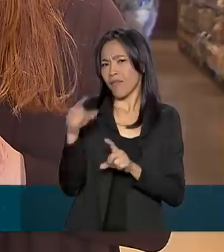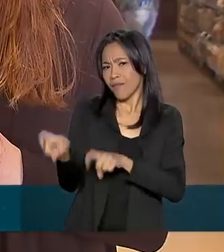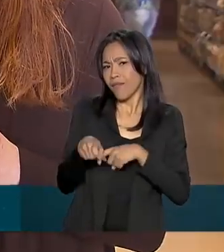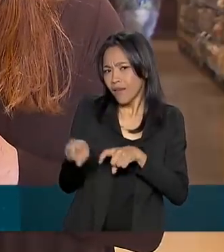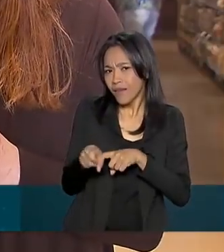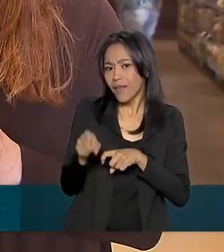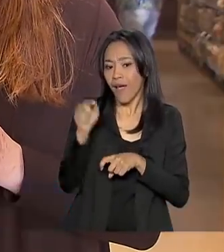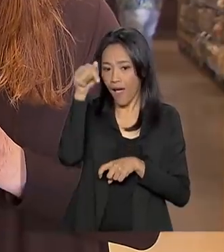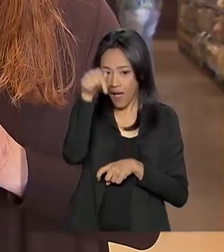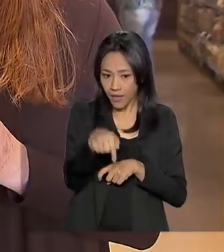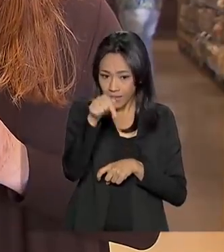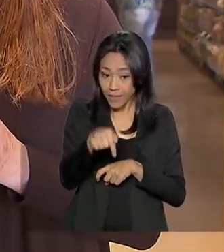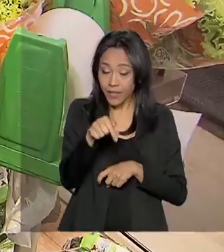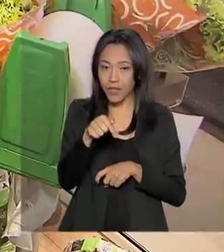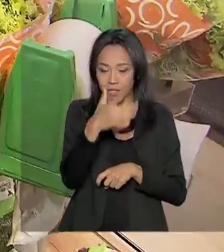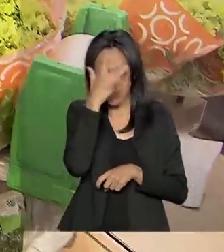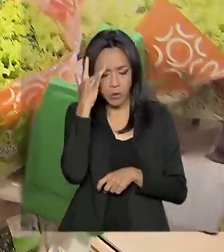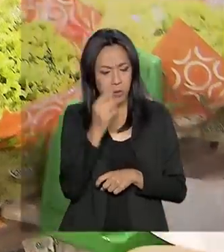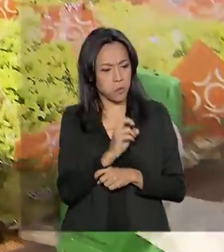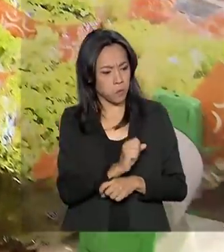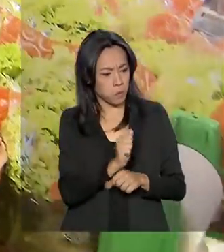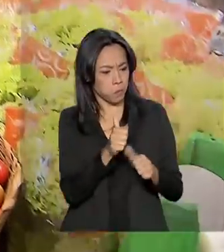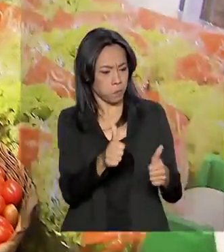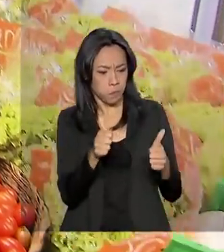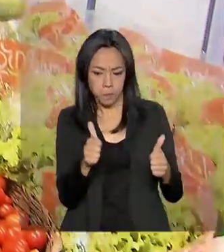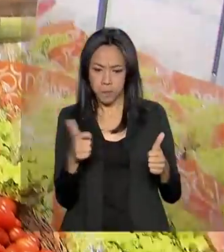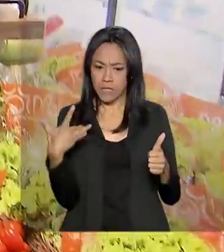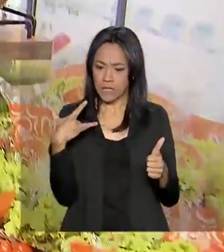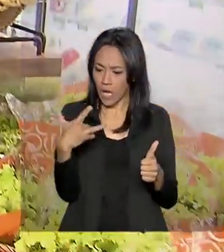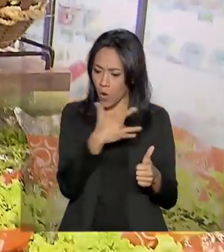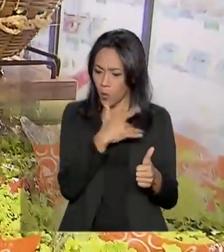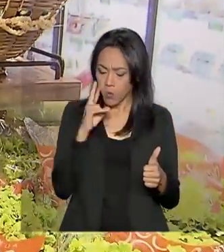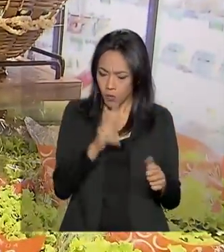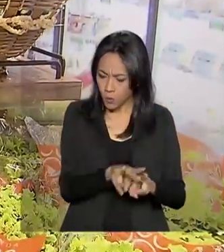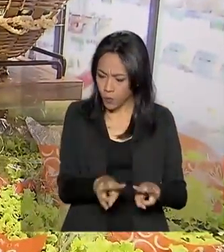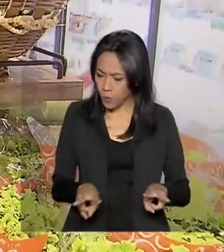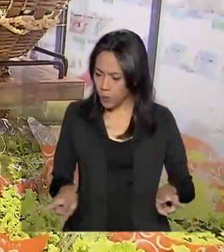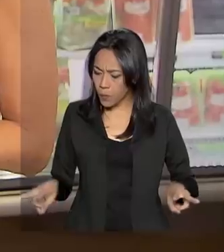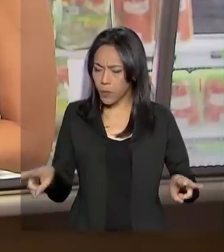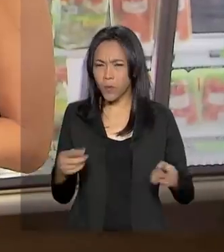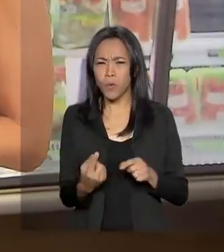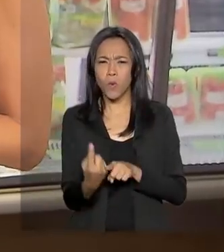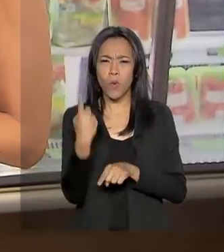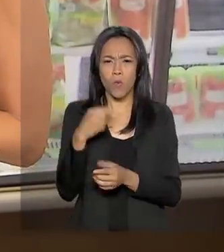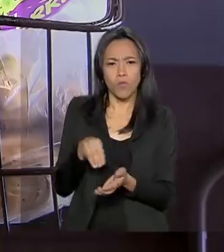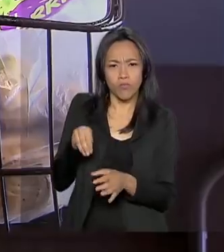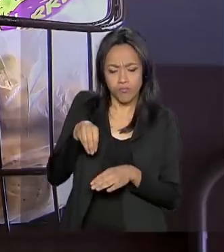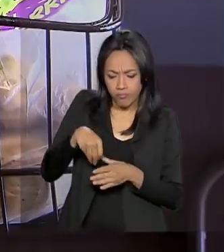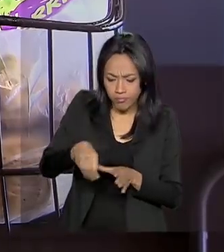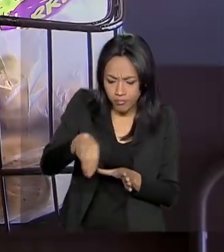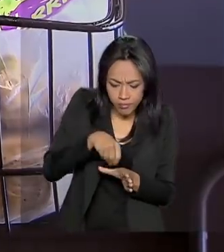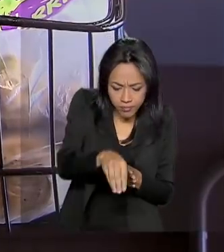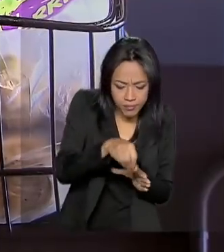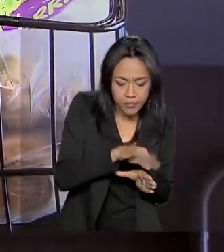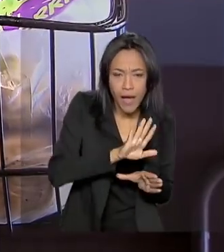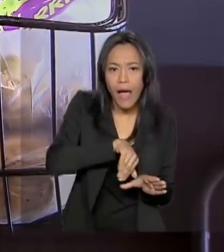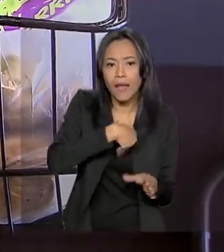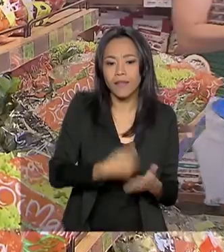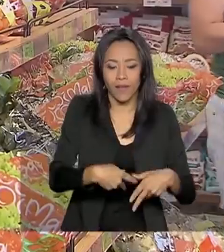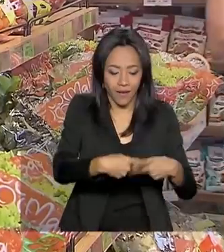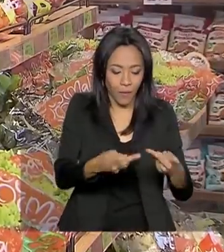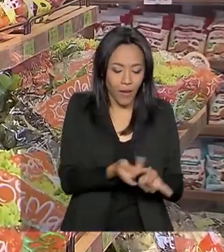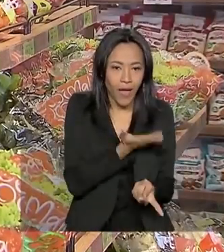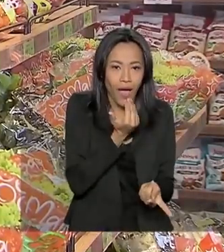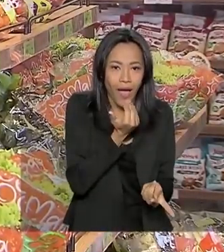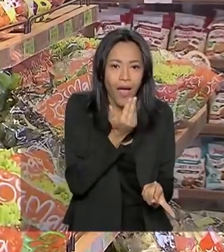reconhecida aqui pelo consumidor. Qualidade e saúde, desde o plantio até o prato, é o que busca quem